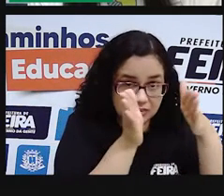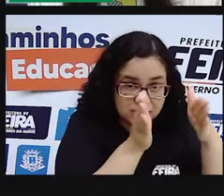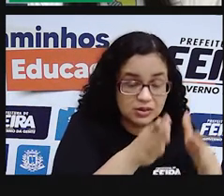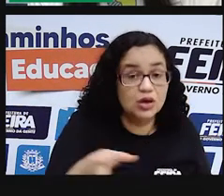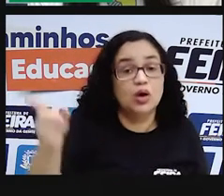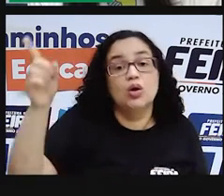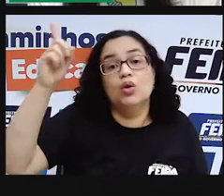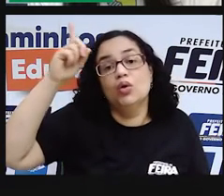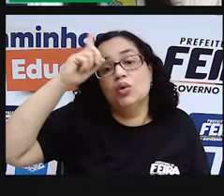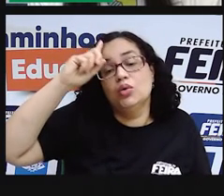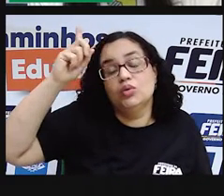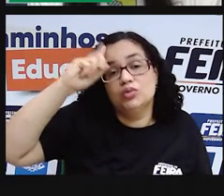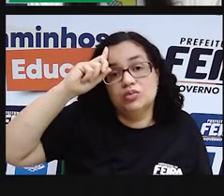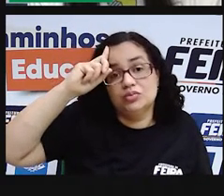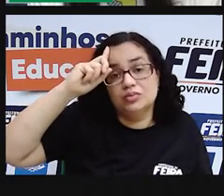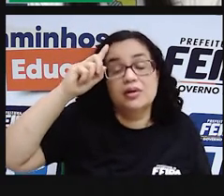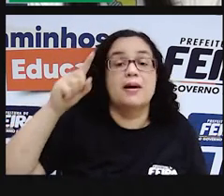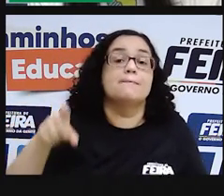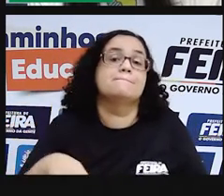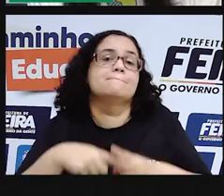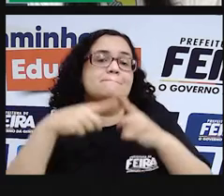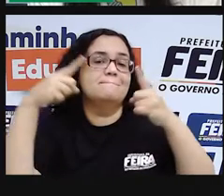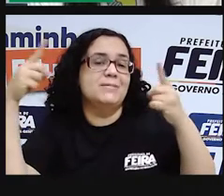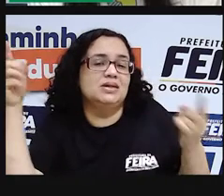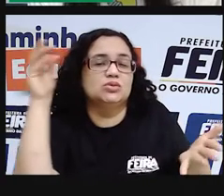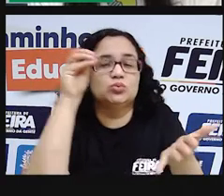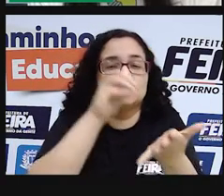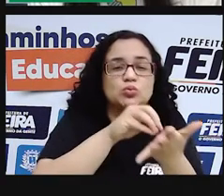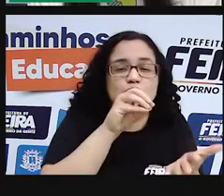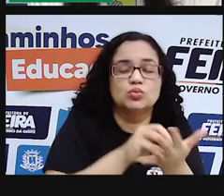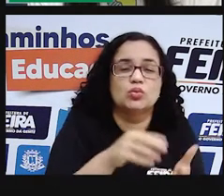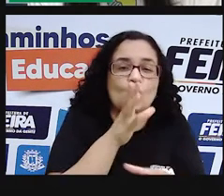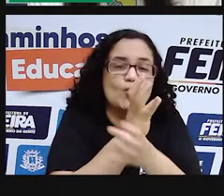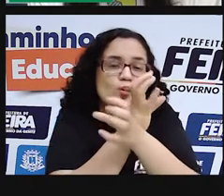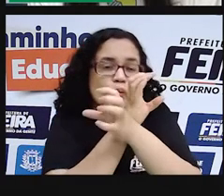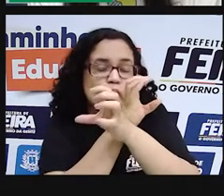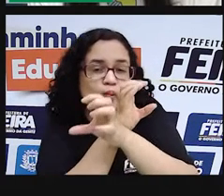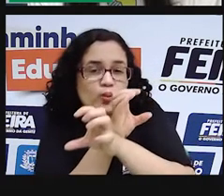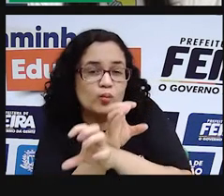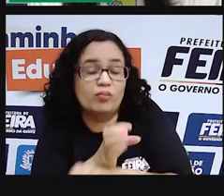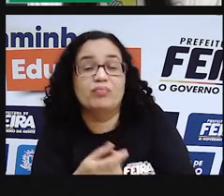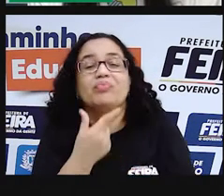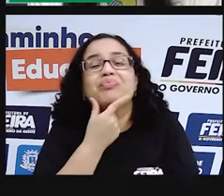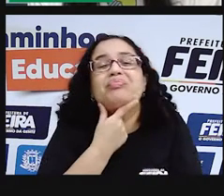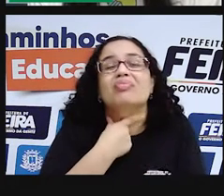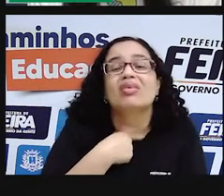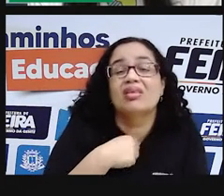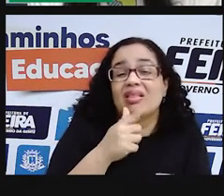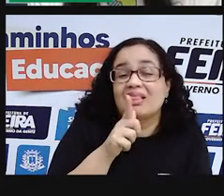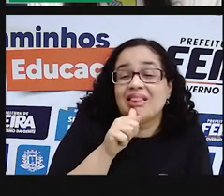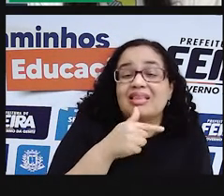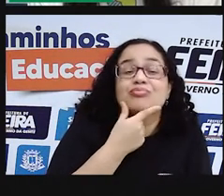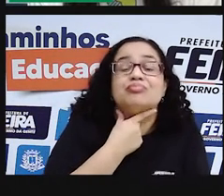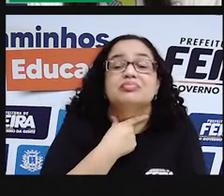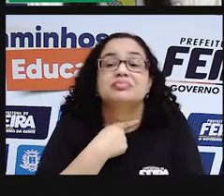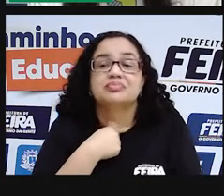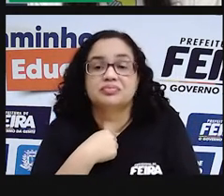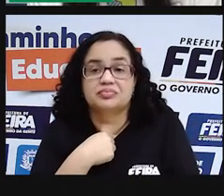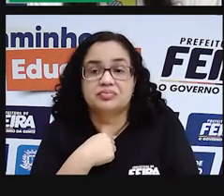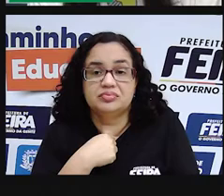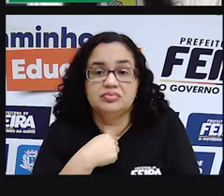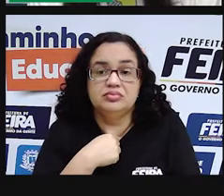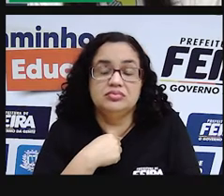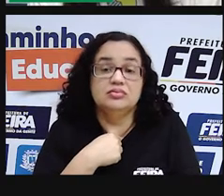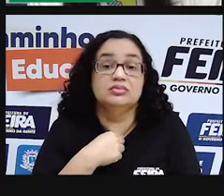quase abundante. Mas a seca, que também viajava para matar sua sede, novamente os alcançou.